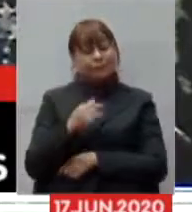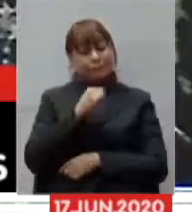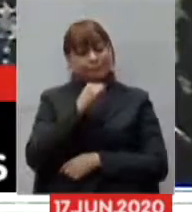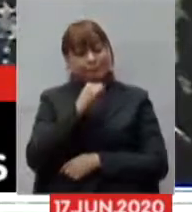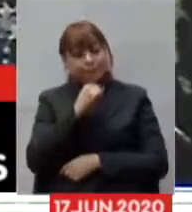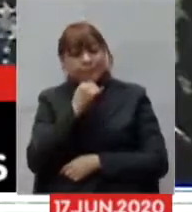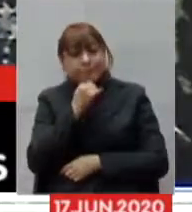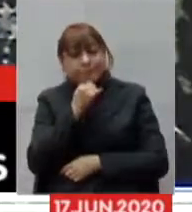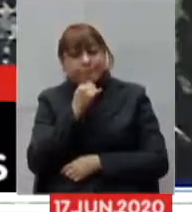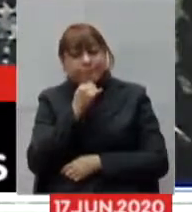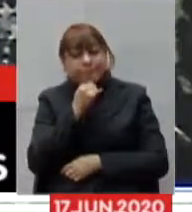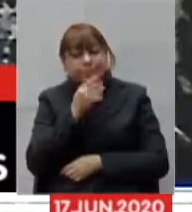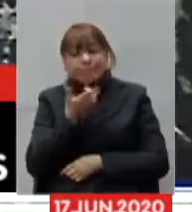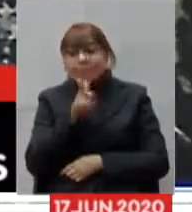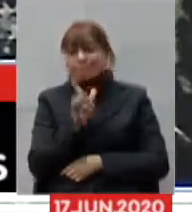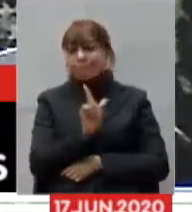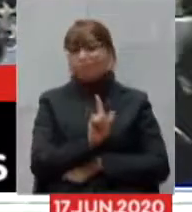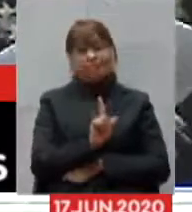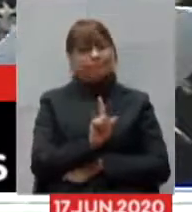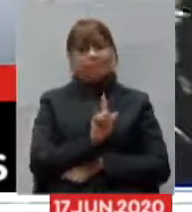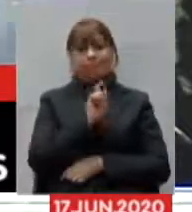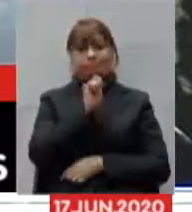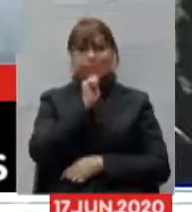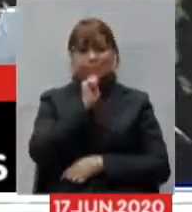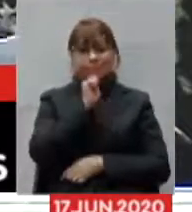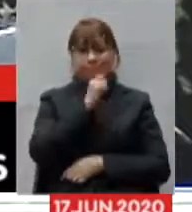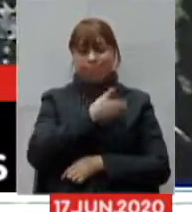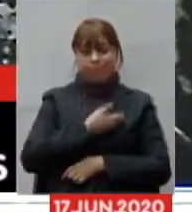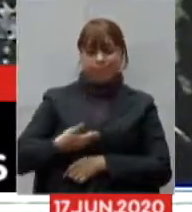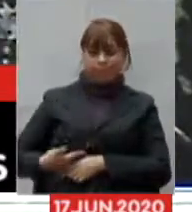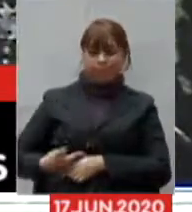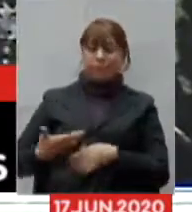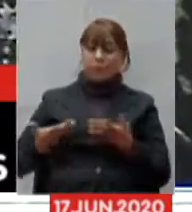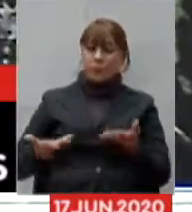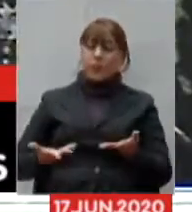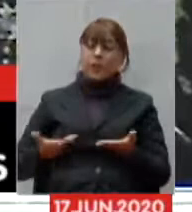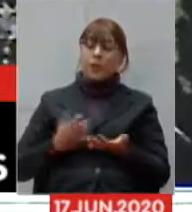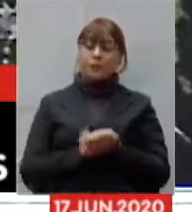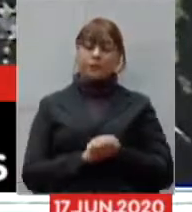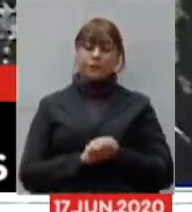não tivemos essa resposta por parte do governo então quero aqui